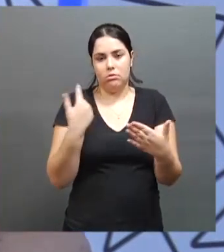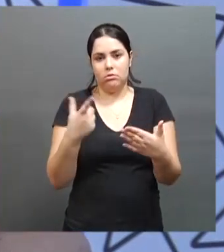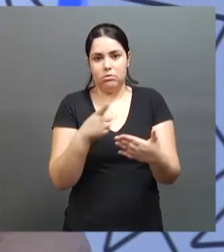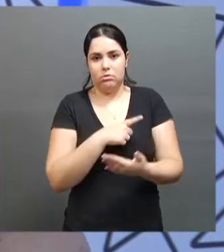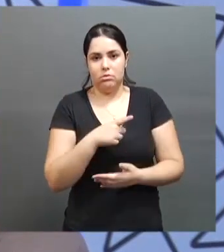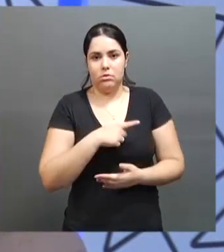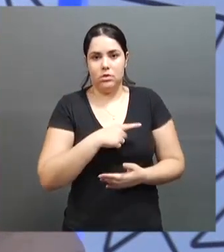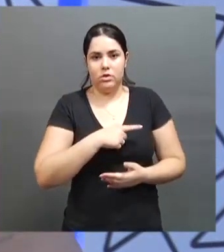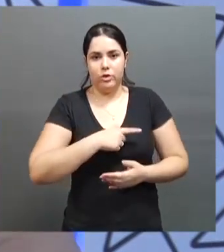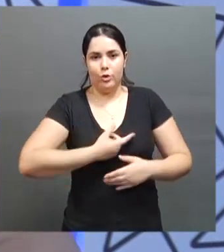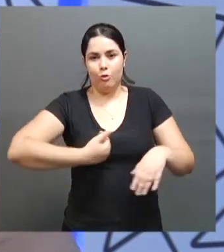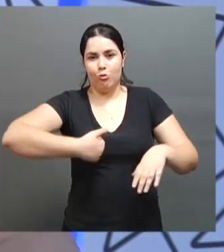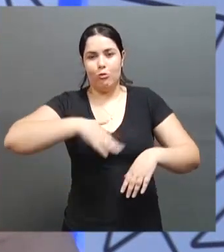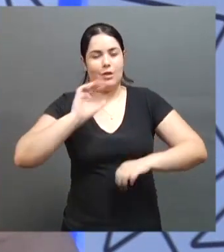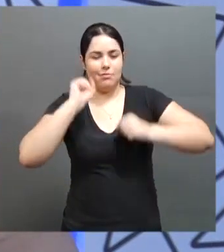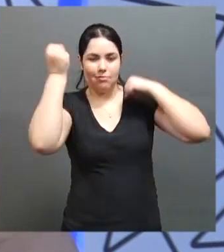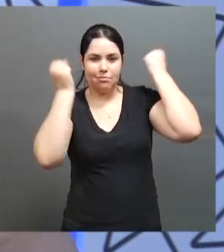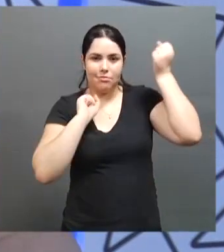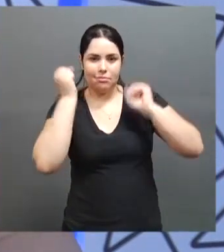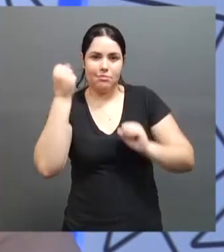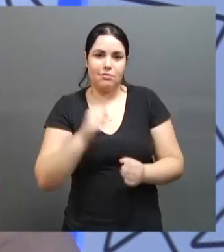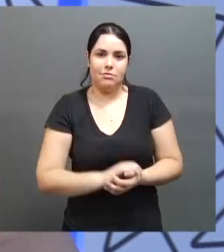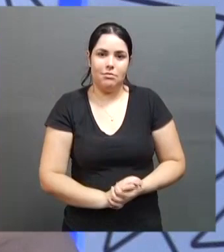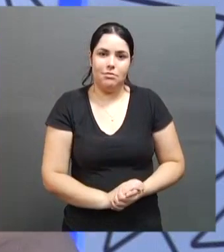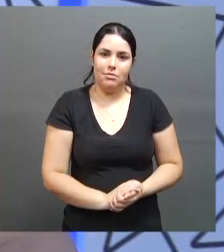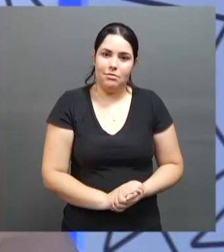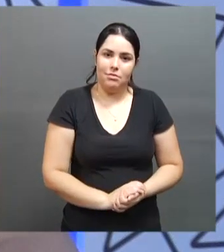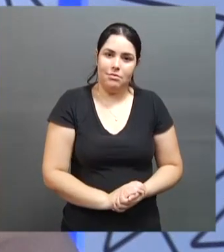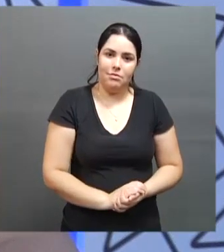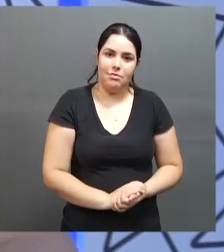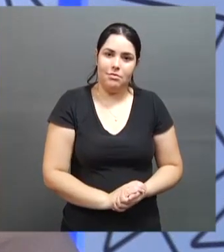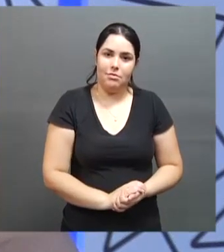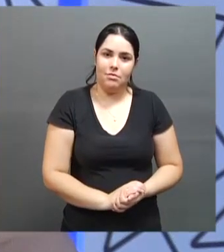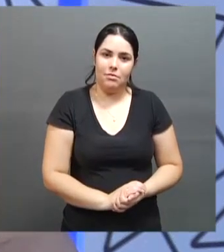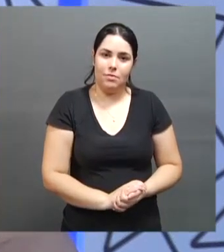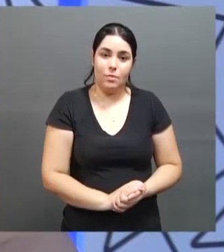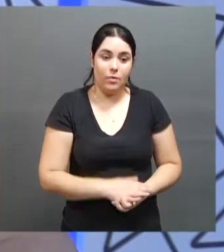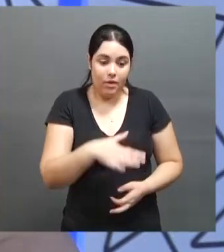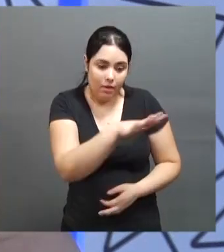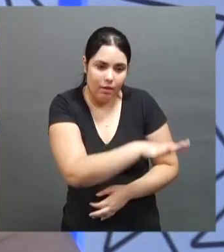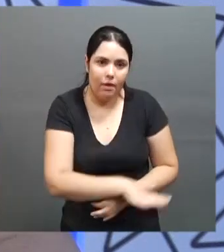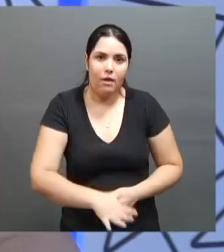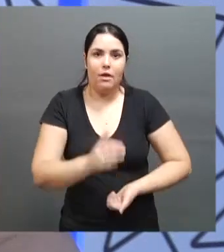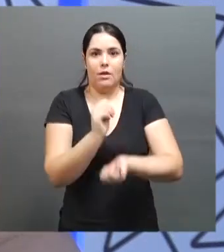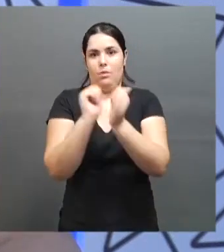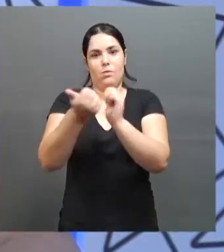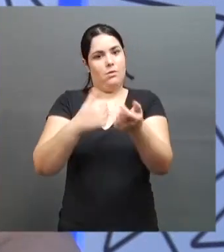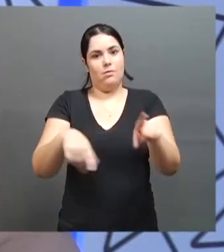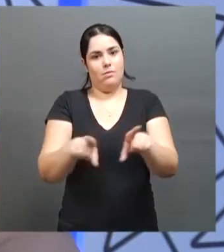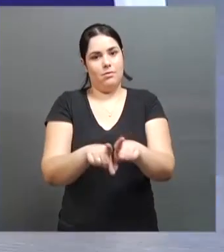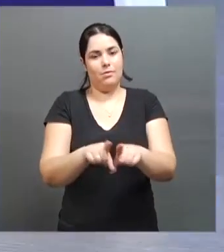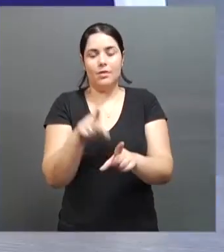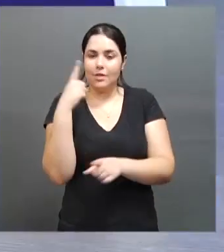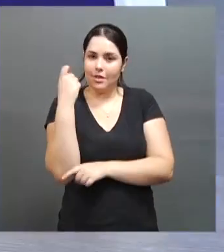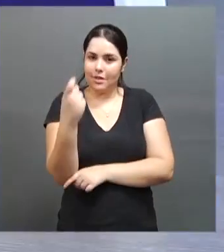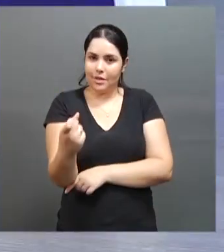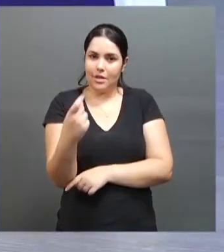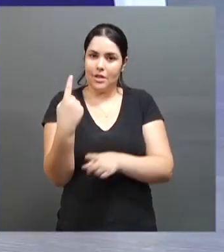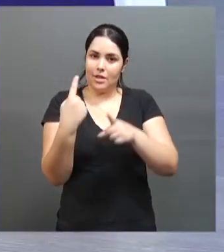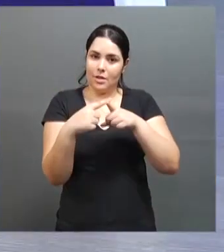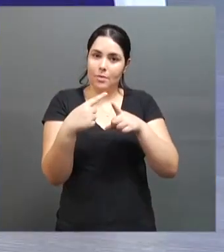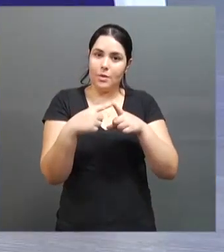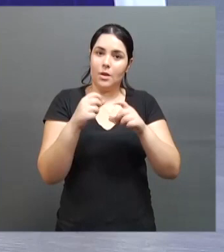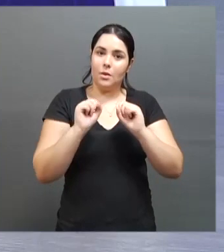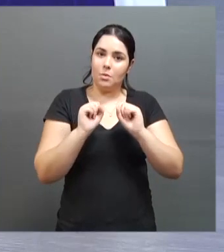ser muito mais ativa socialmente. Mas na área do esporte também. Interessante isso, porque poderia